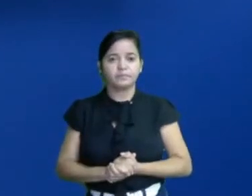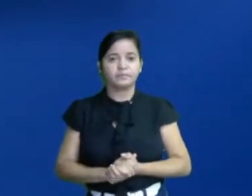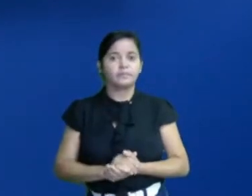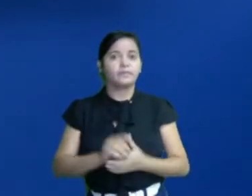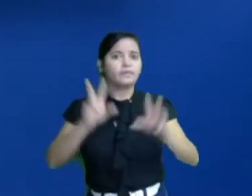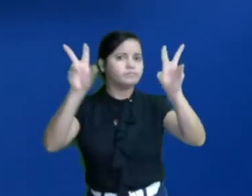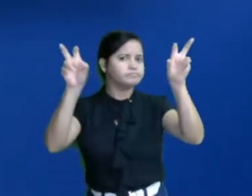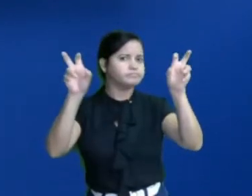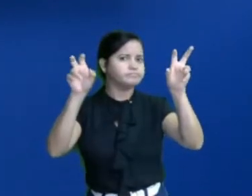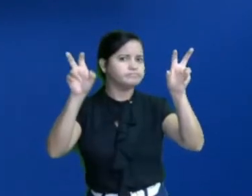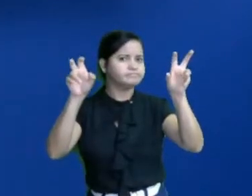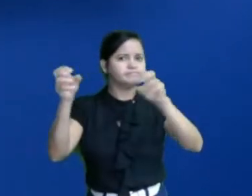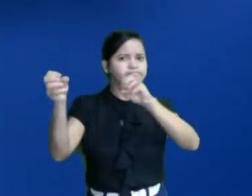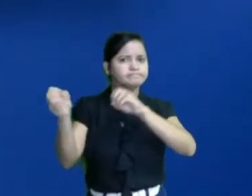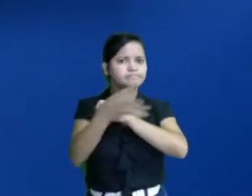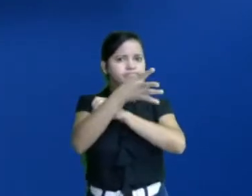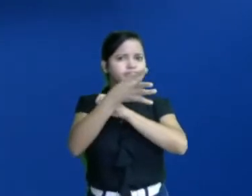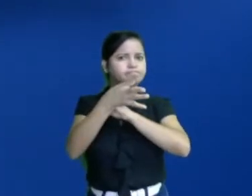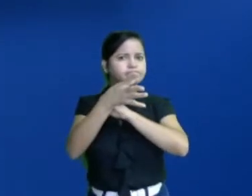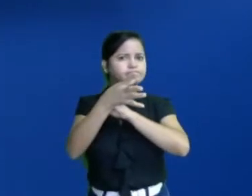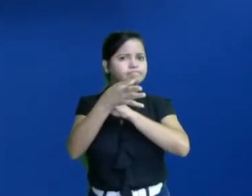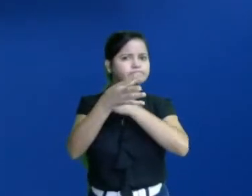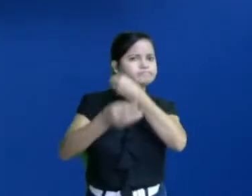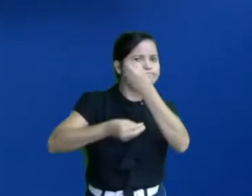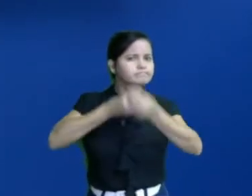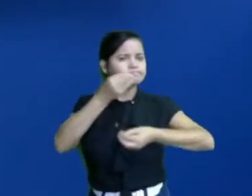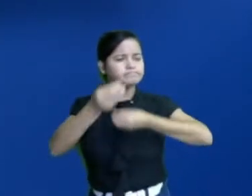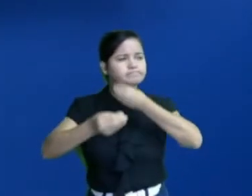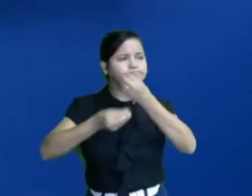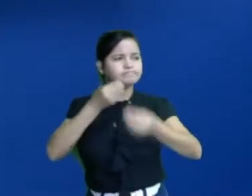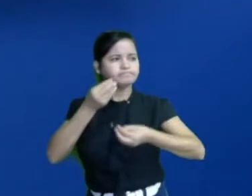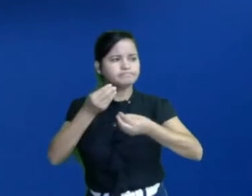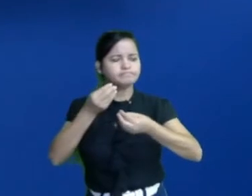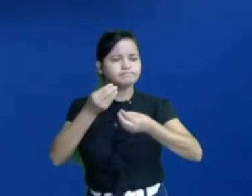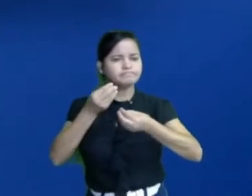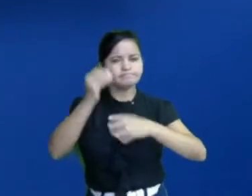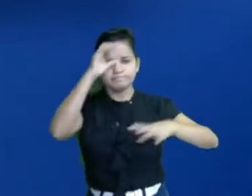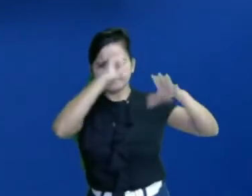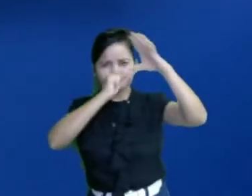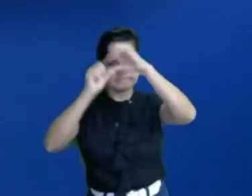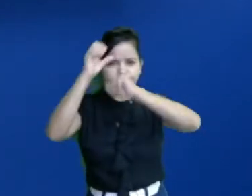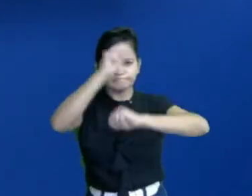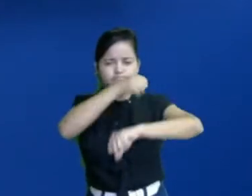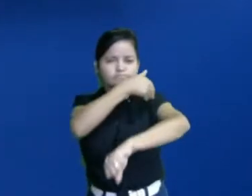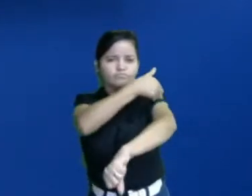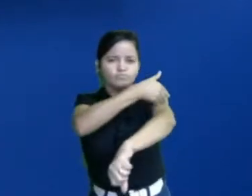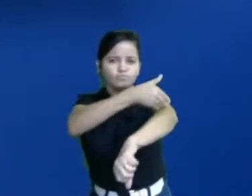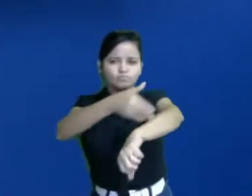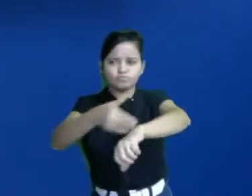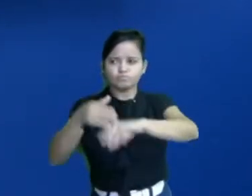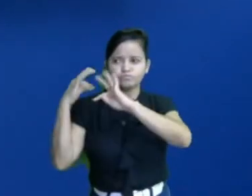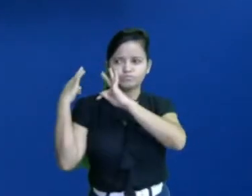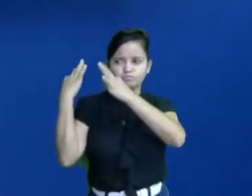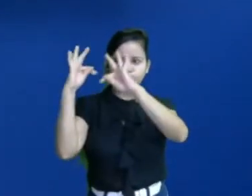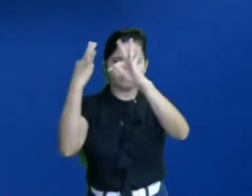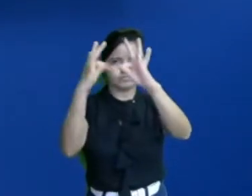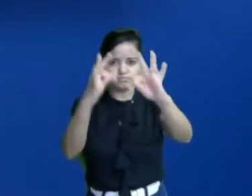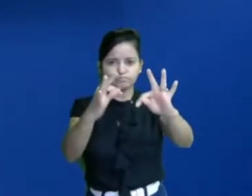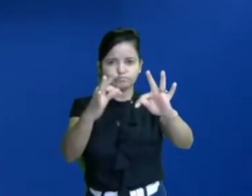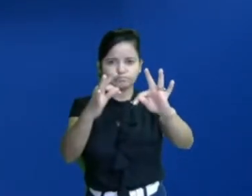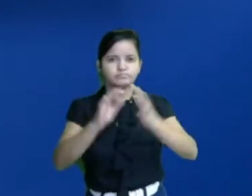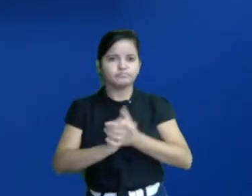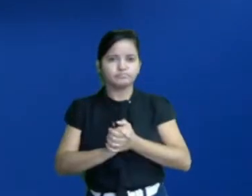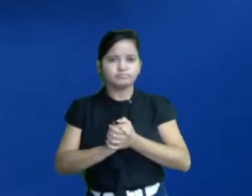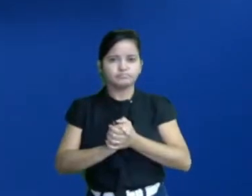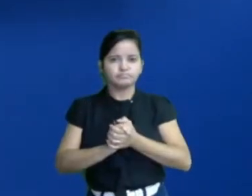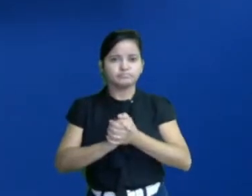esse tema traz de novo para a gente. Vamos ver o que a gente vai ver de costume, de tradição. Vamos